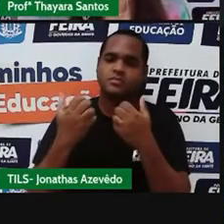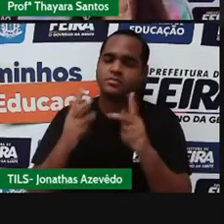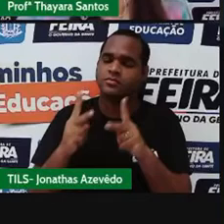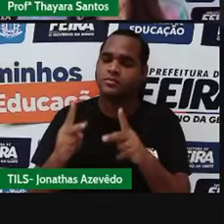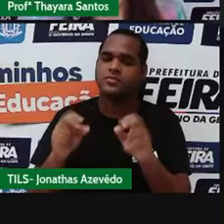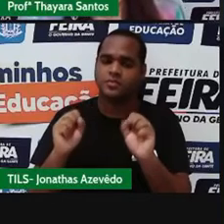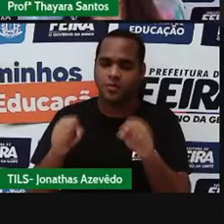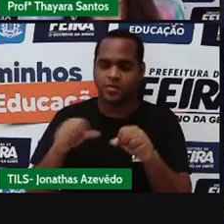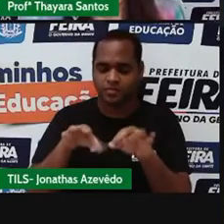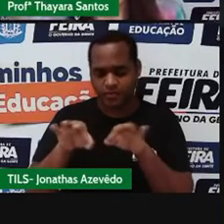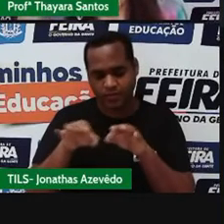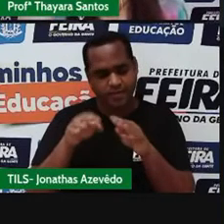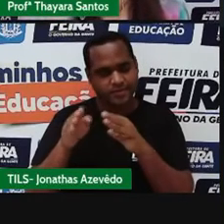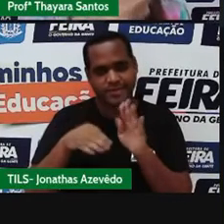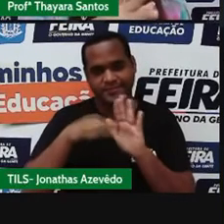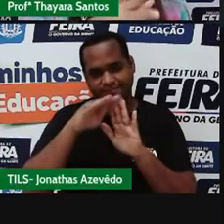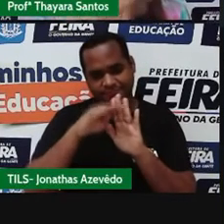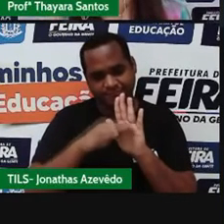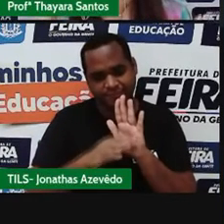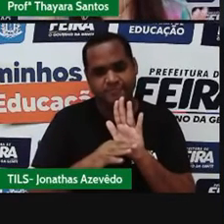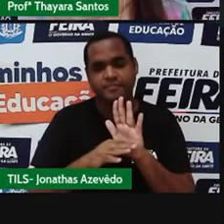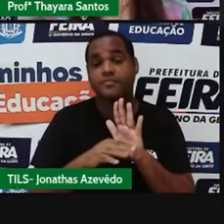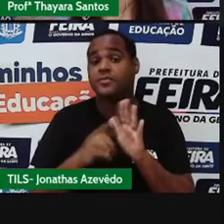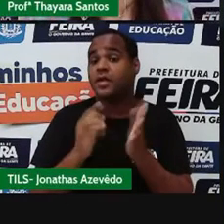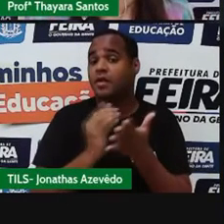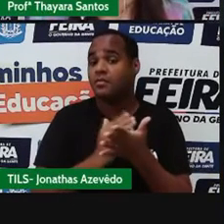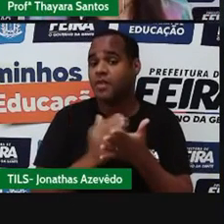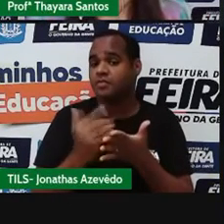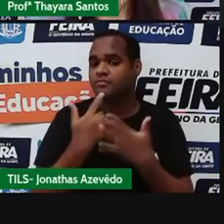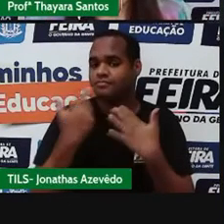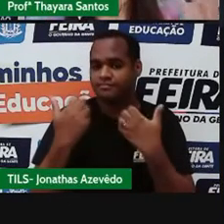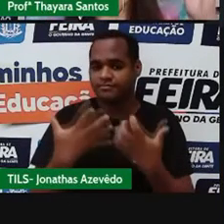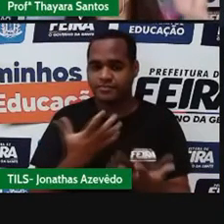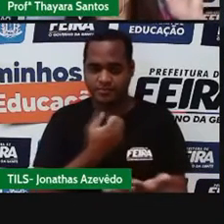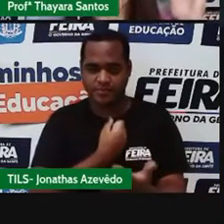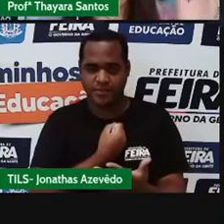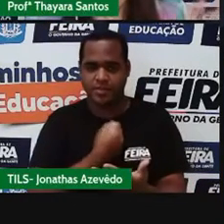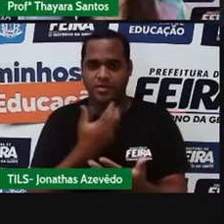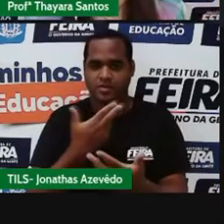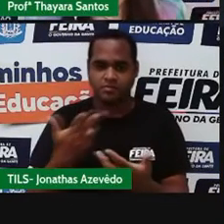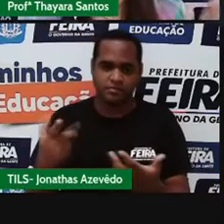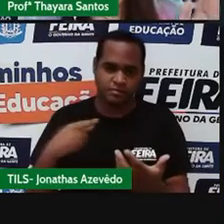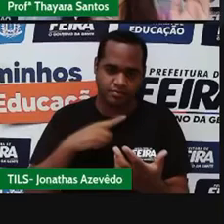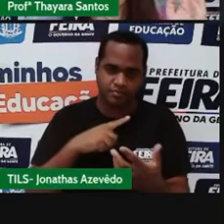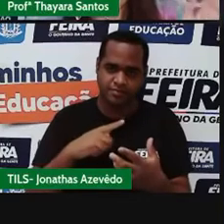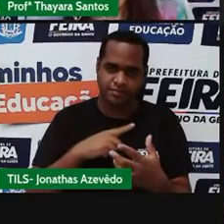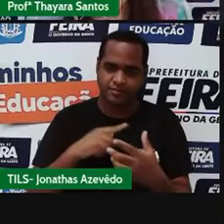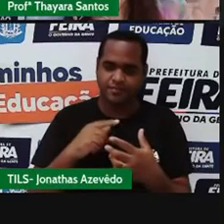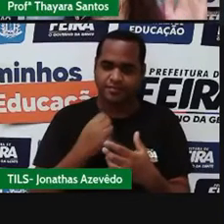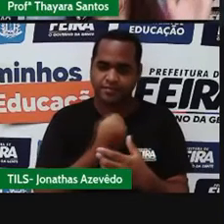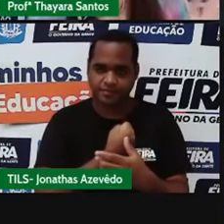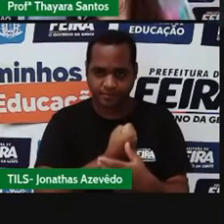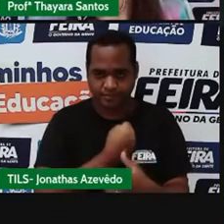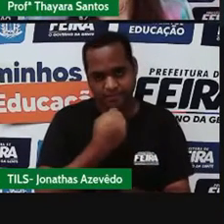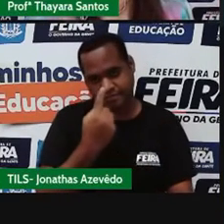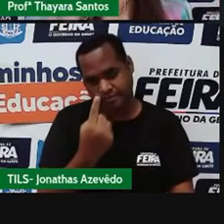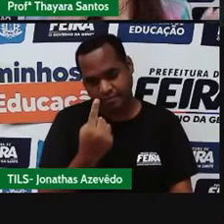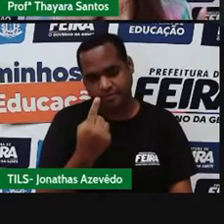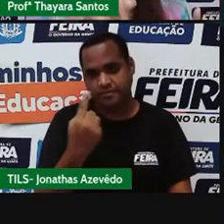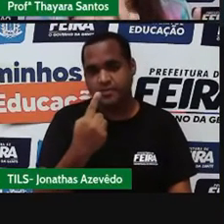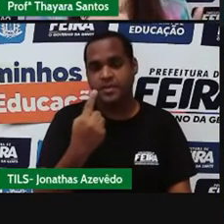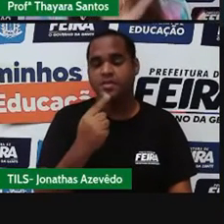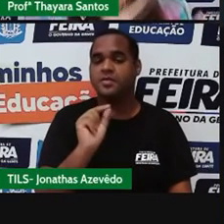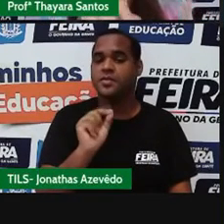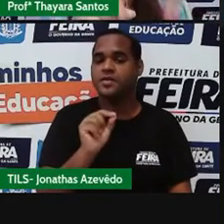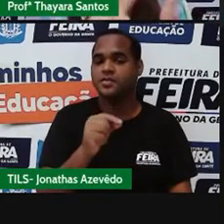estar organizados lá na tabela de acordo com o seu número atômico. Então, quem tem número atômico um, vai estar primeiro. Quem tem